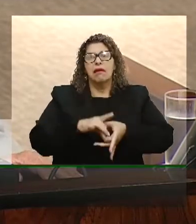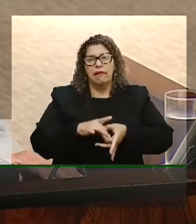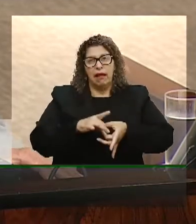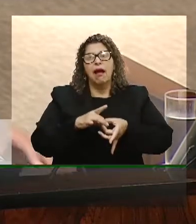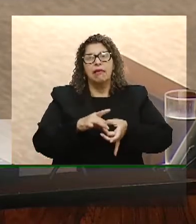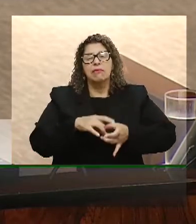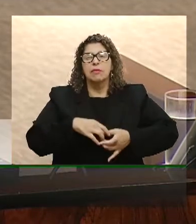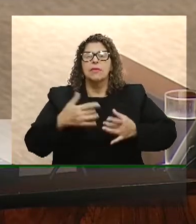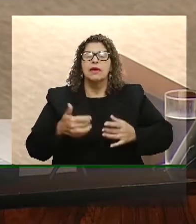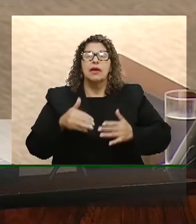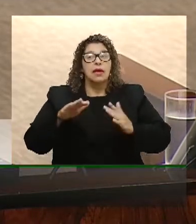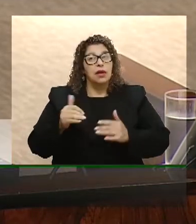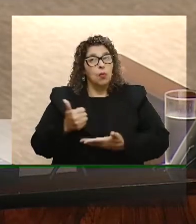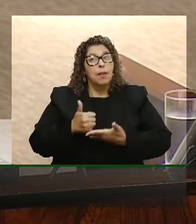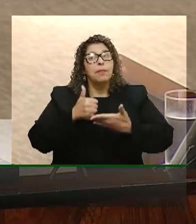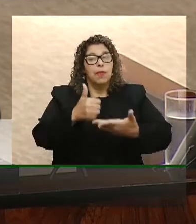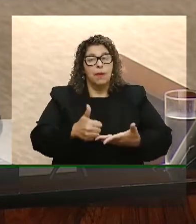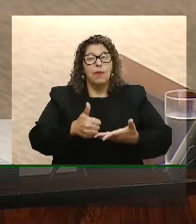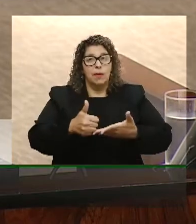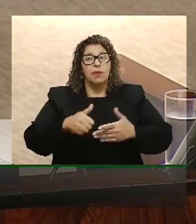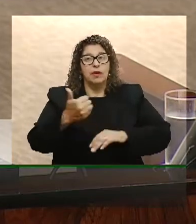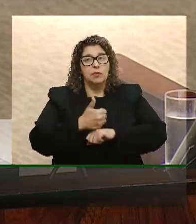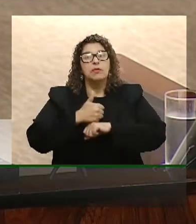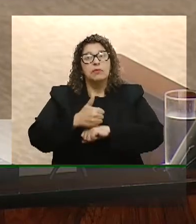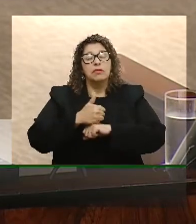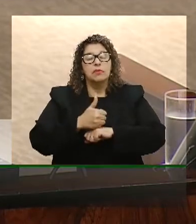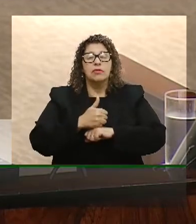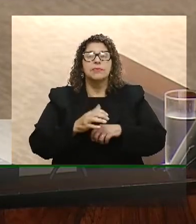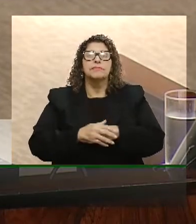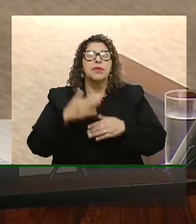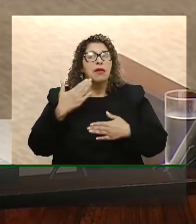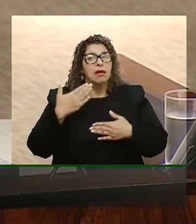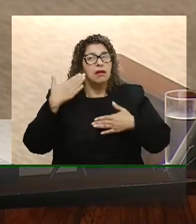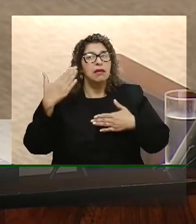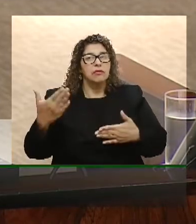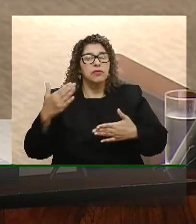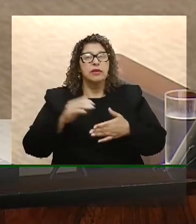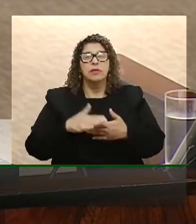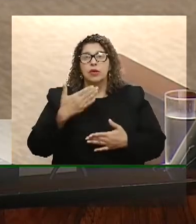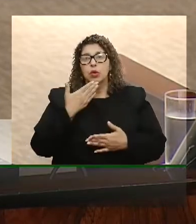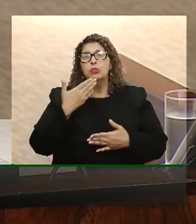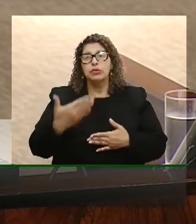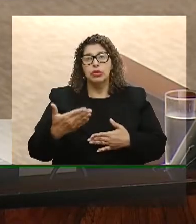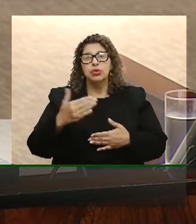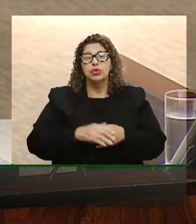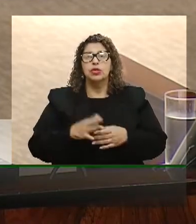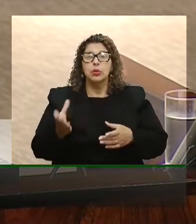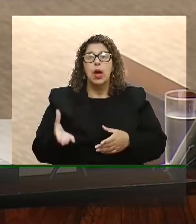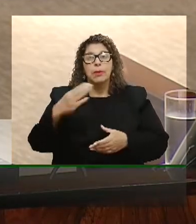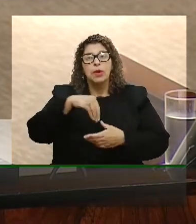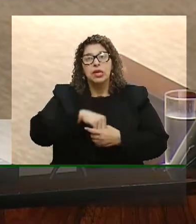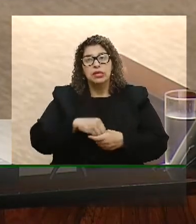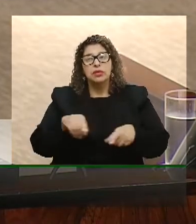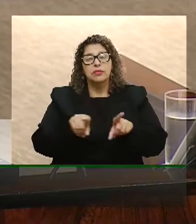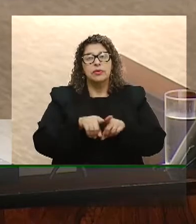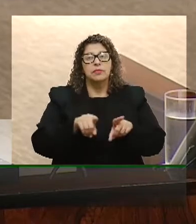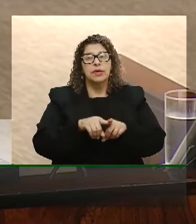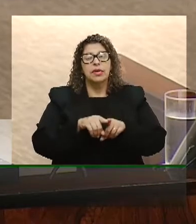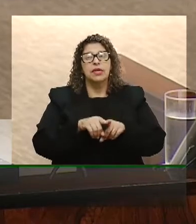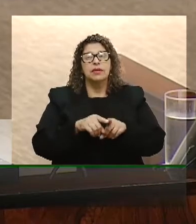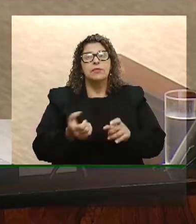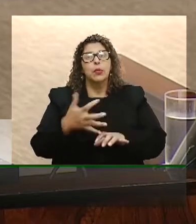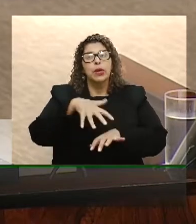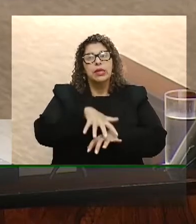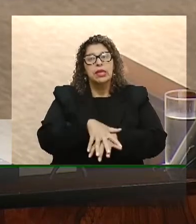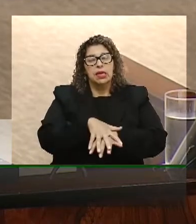profissões, e agradecer, presidente, o seu deferimento pela incorporação, pela inclusão nos